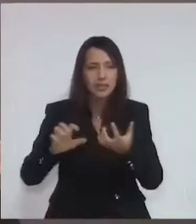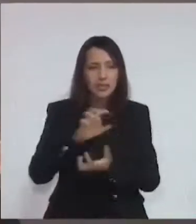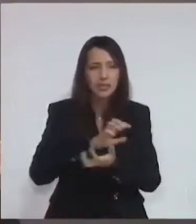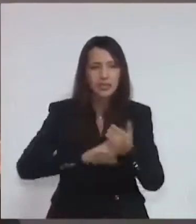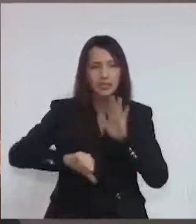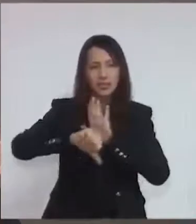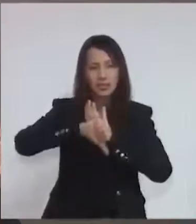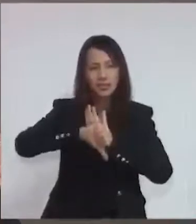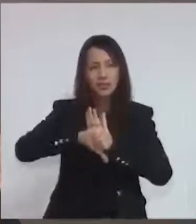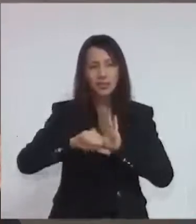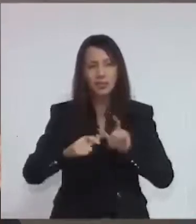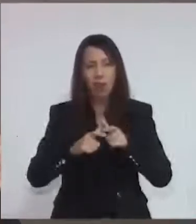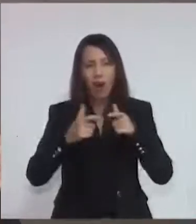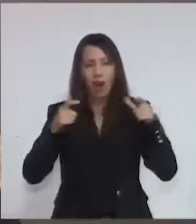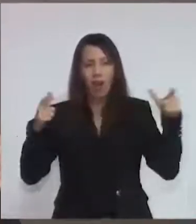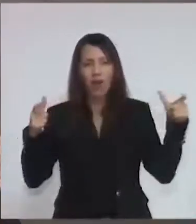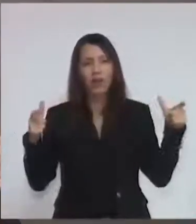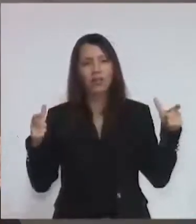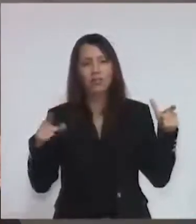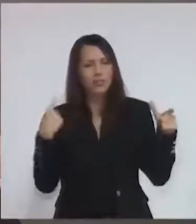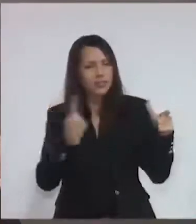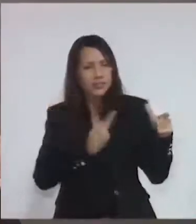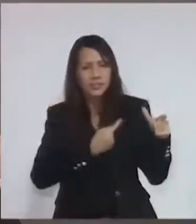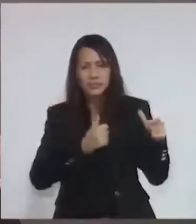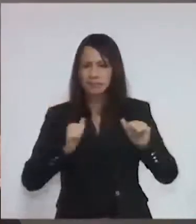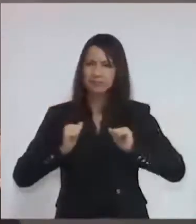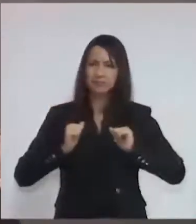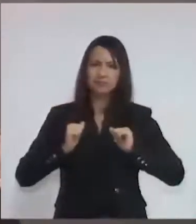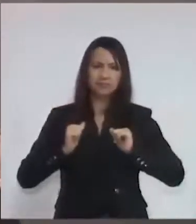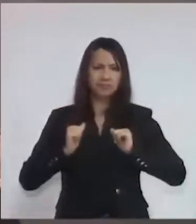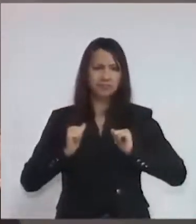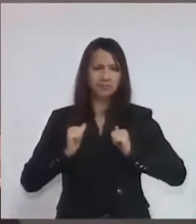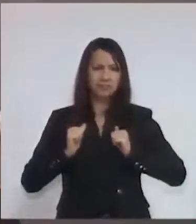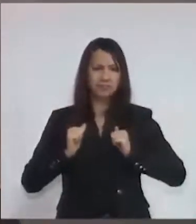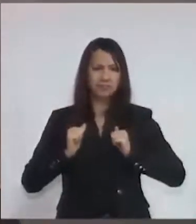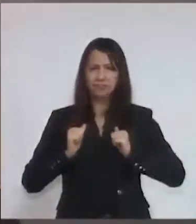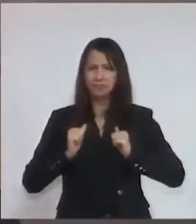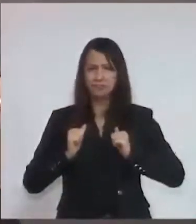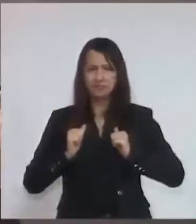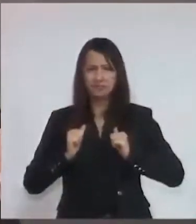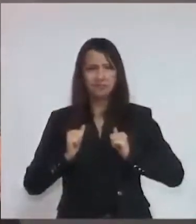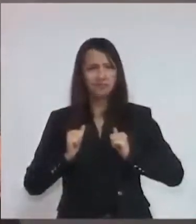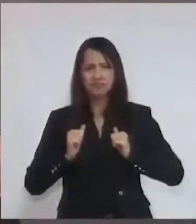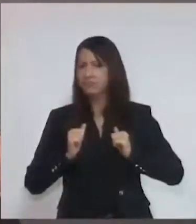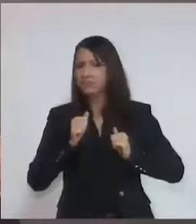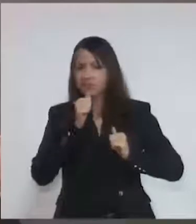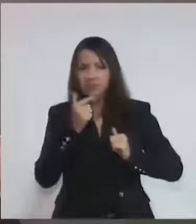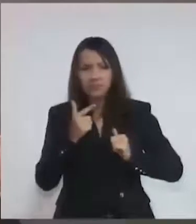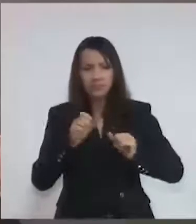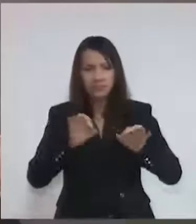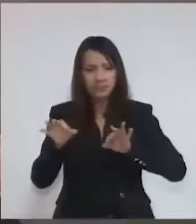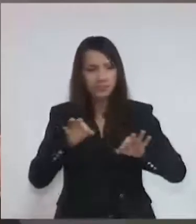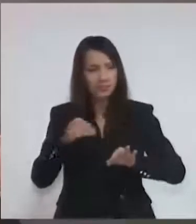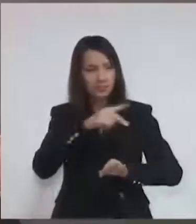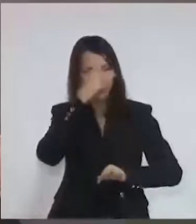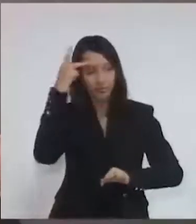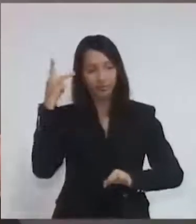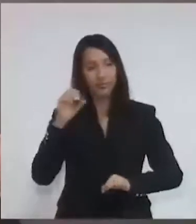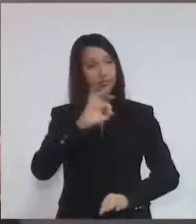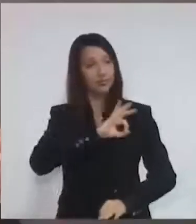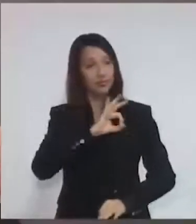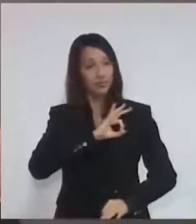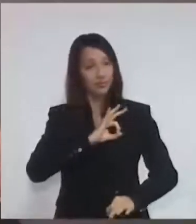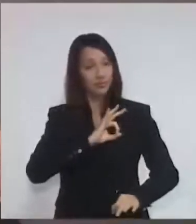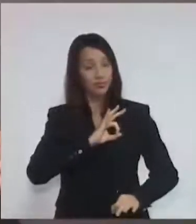Agora, se nós não abraçarmos a causa, prepararmos os nossos guardas, darmos